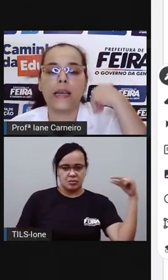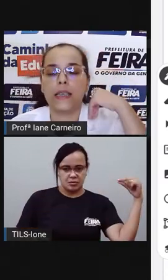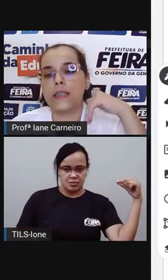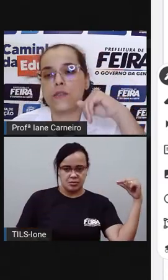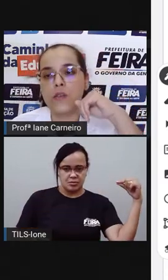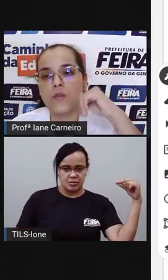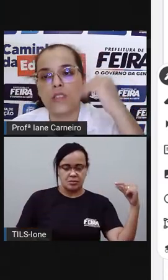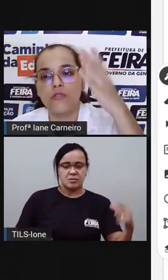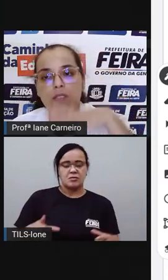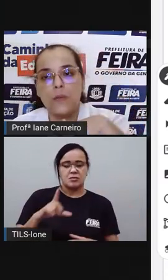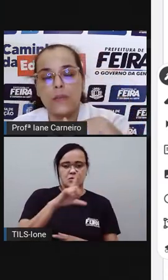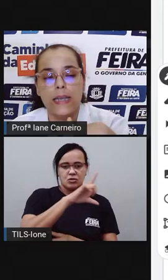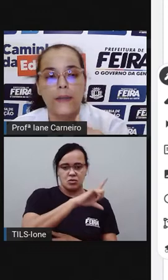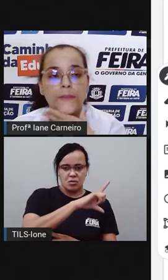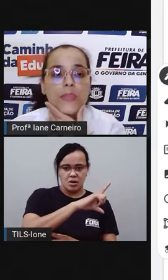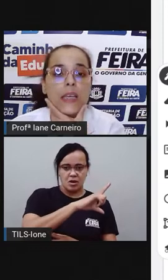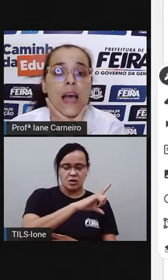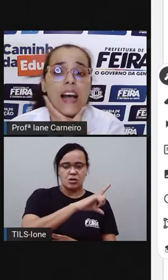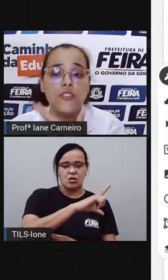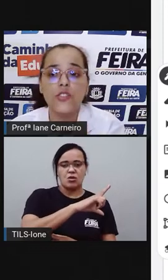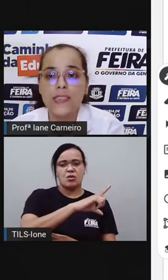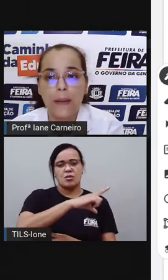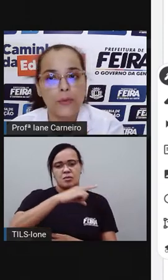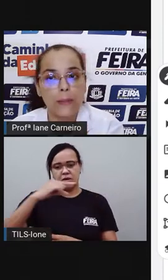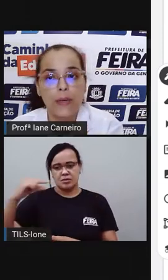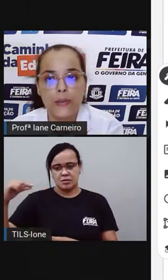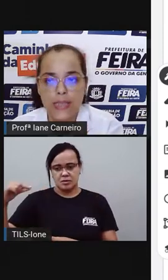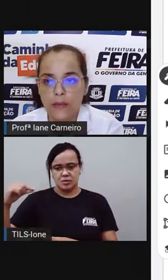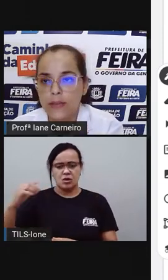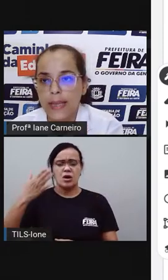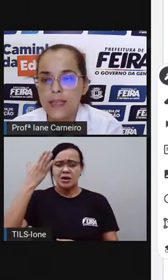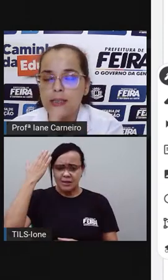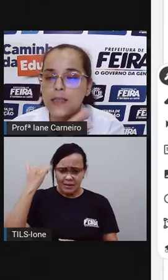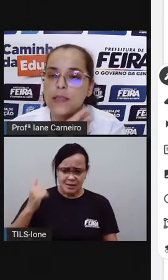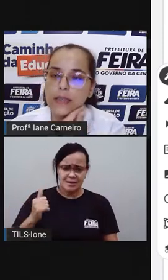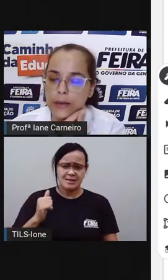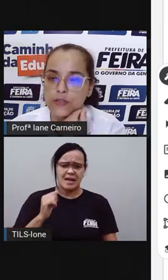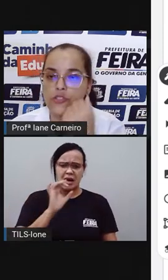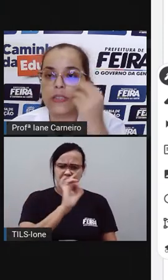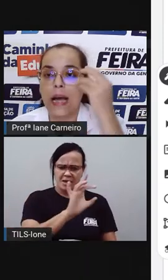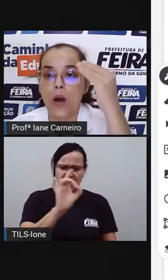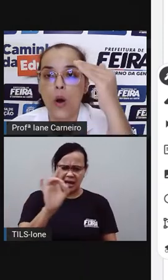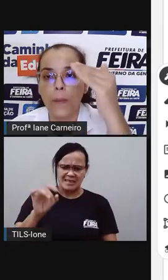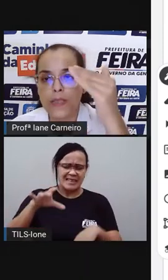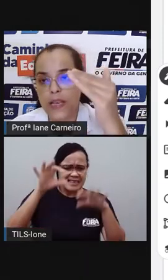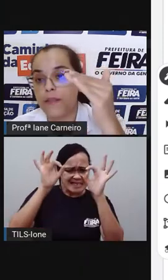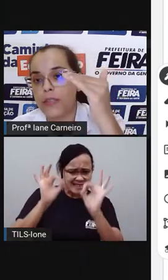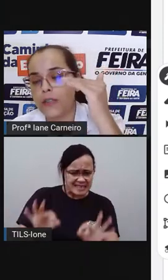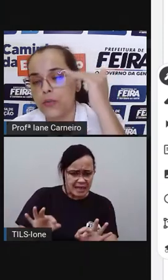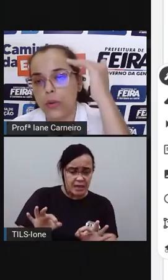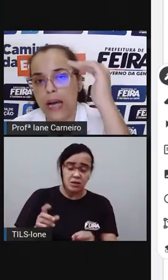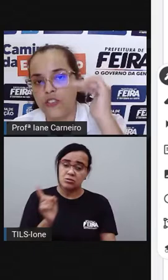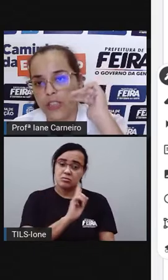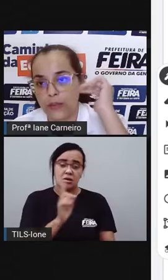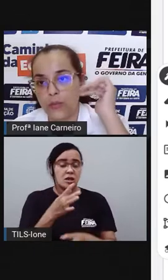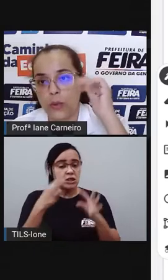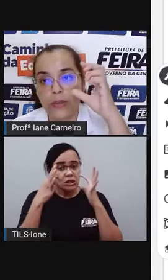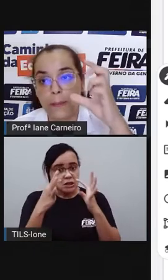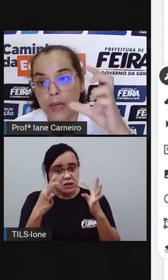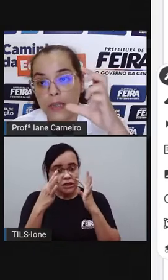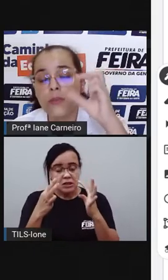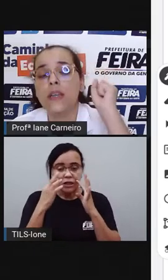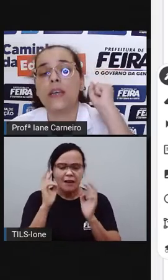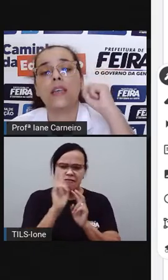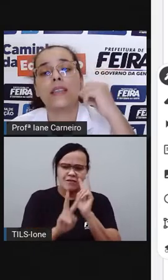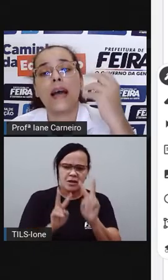E aqui, no segundo, a gente fez o contrário. A gente sabe o tamanho exato deles? Não. A gente está observando a estatura,